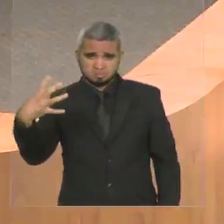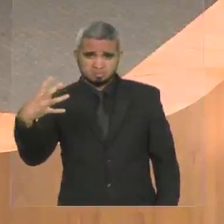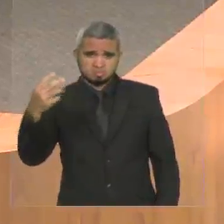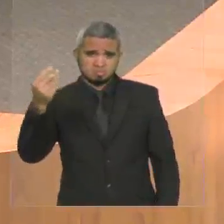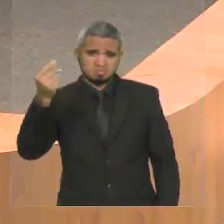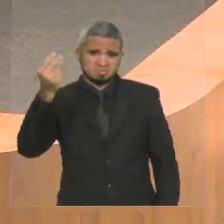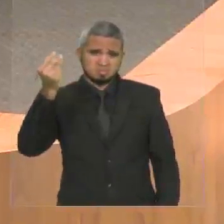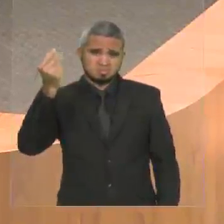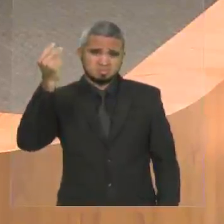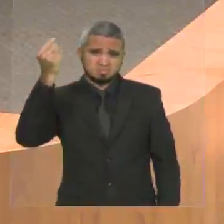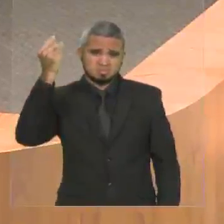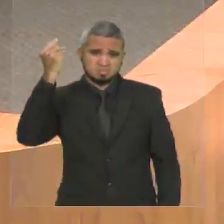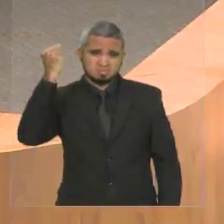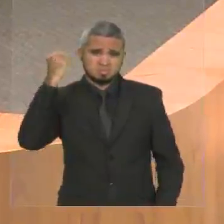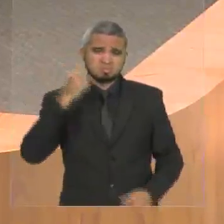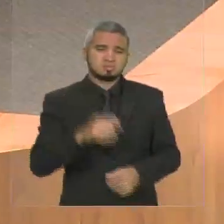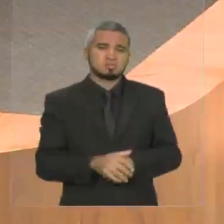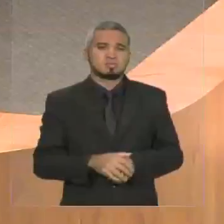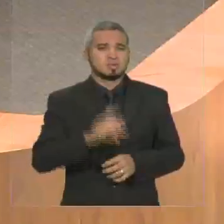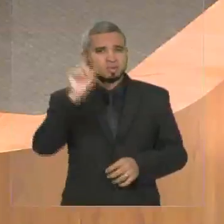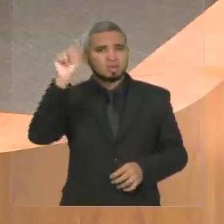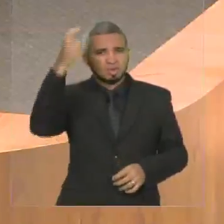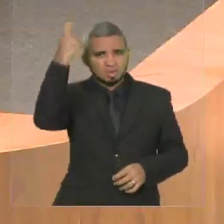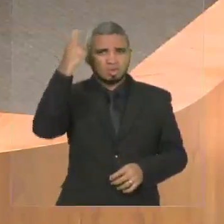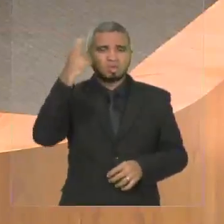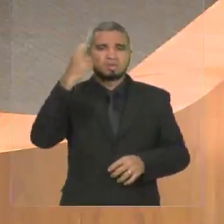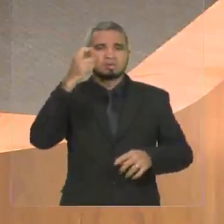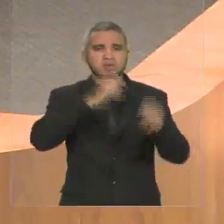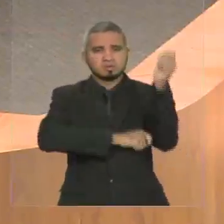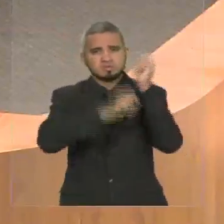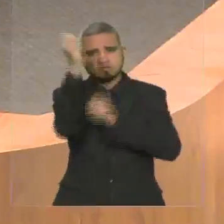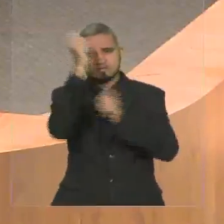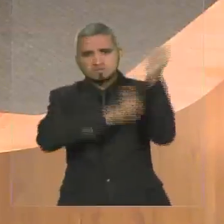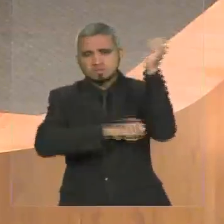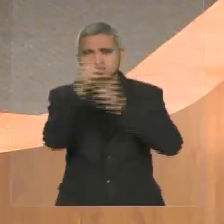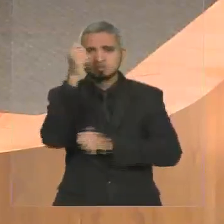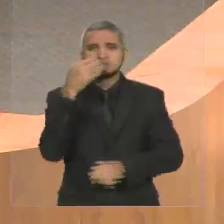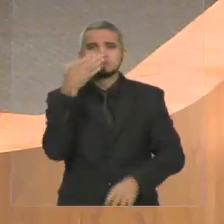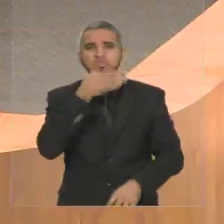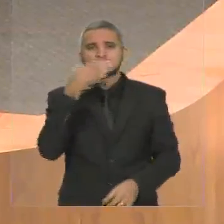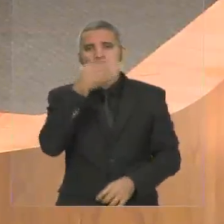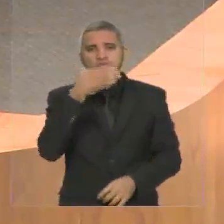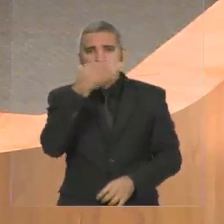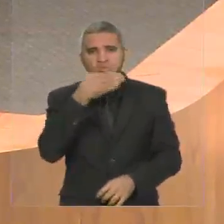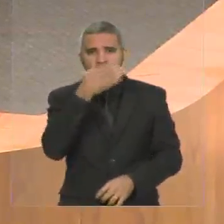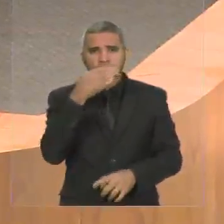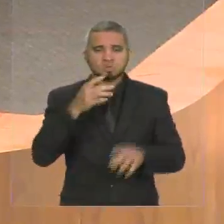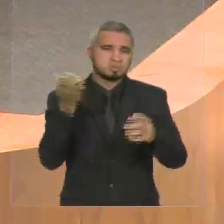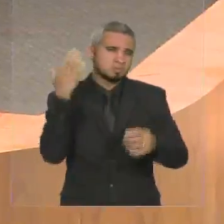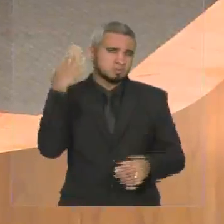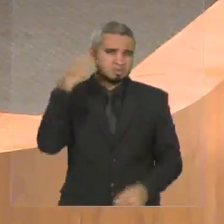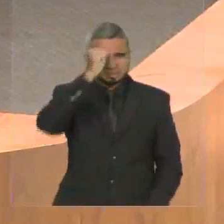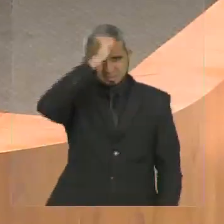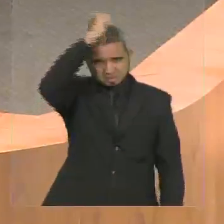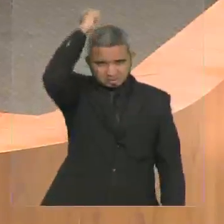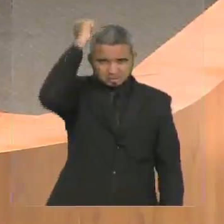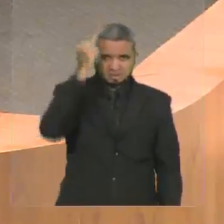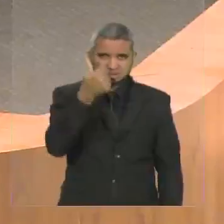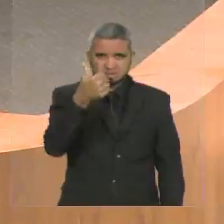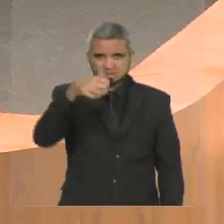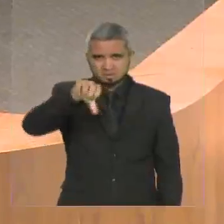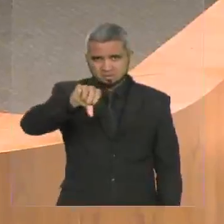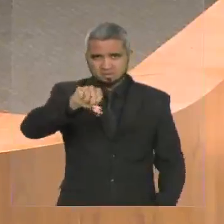funcionar uma usina de açúcar, o maior empreendimento do século XIX no estado do Maranhão. E,